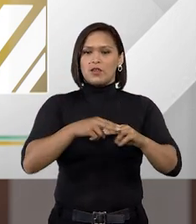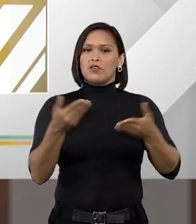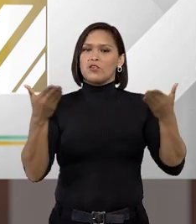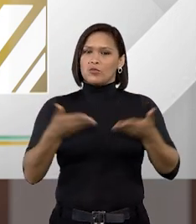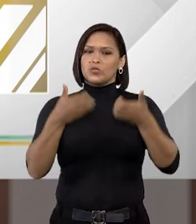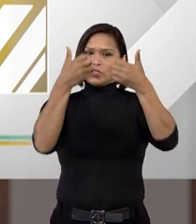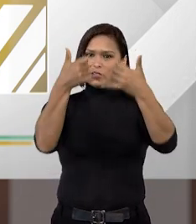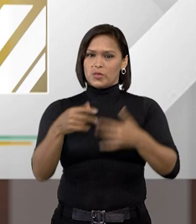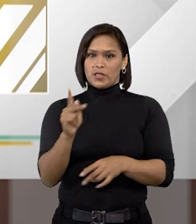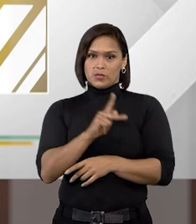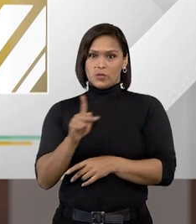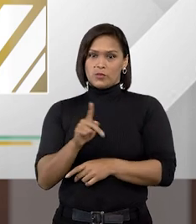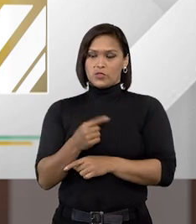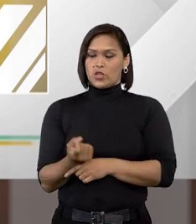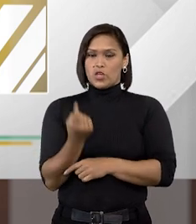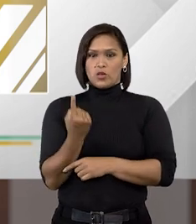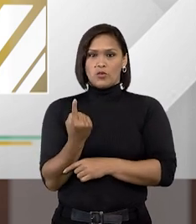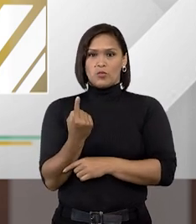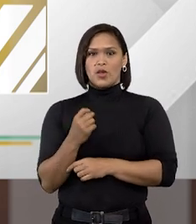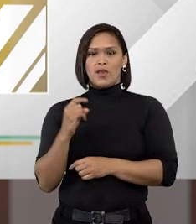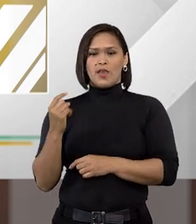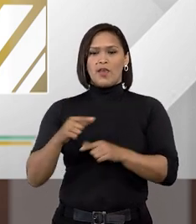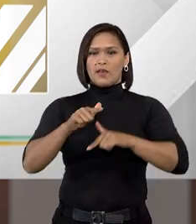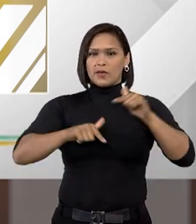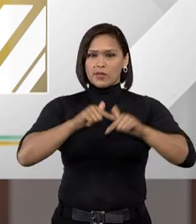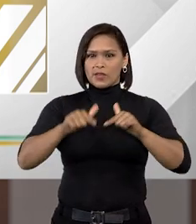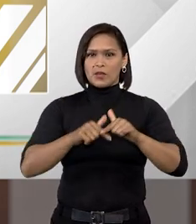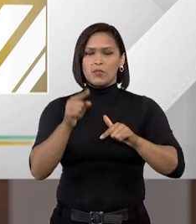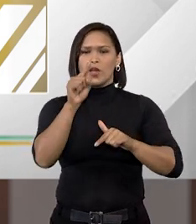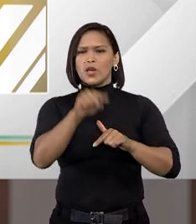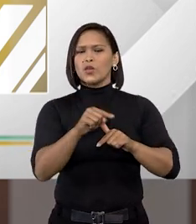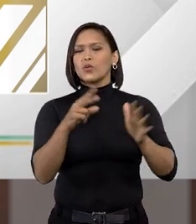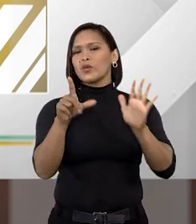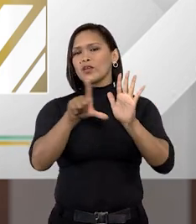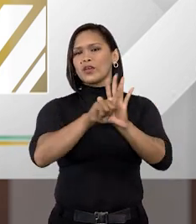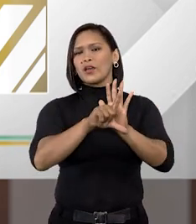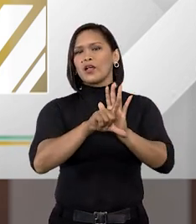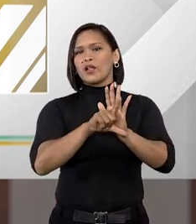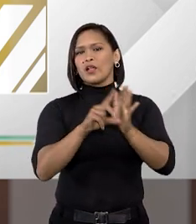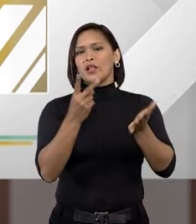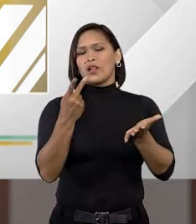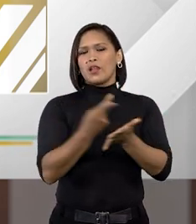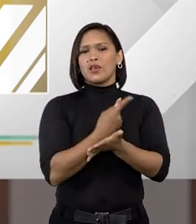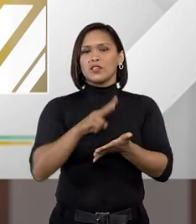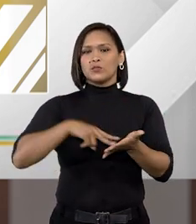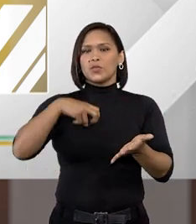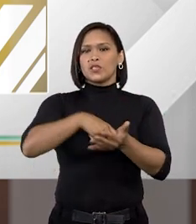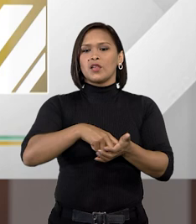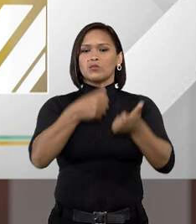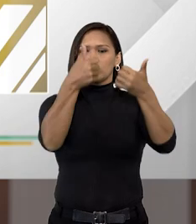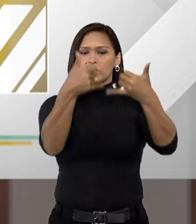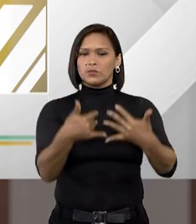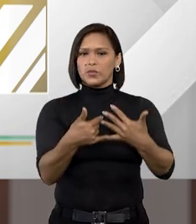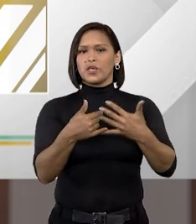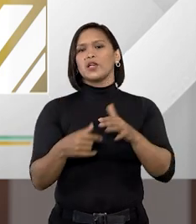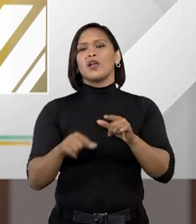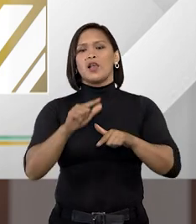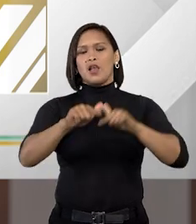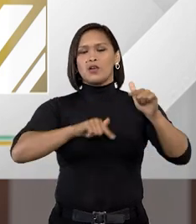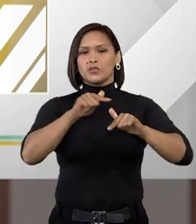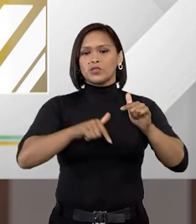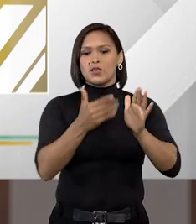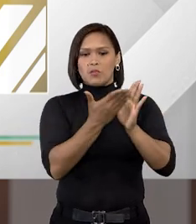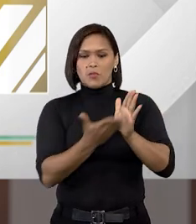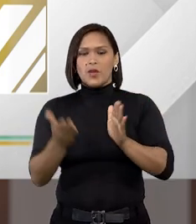mencionado por vocês. Uma dessas condições é o trabalho. E o que a lei de execuções penais disciplina a respeito da